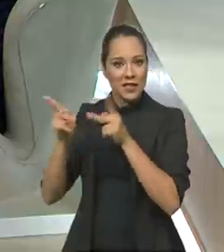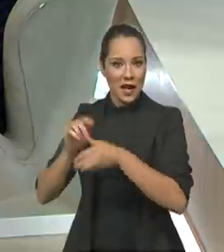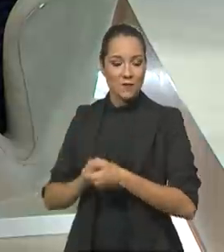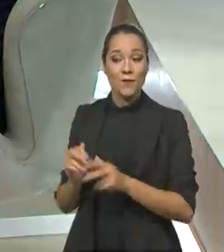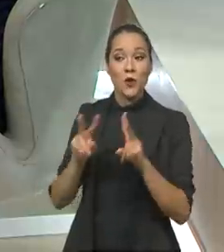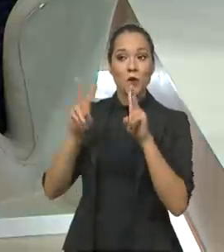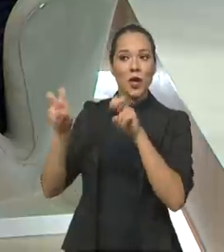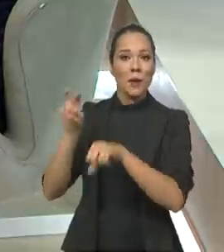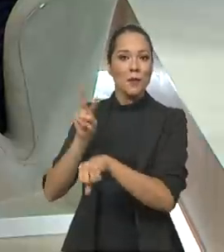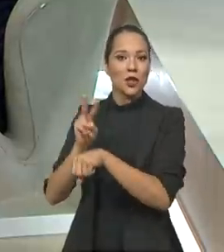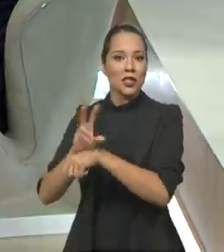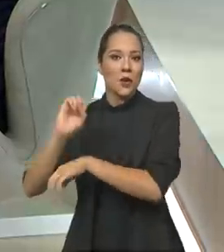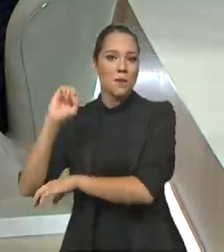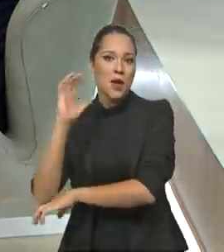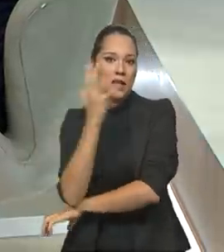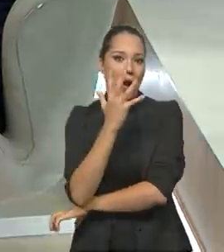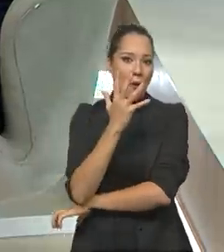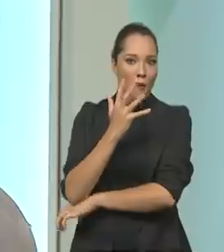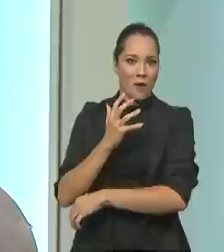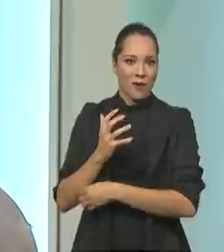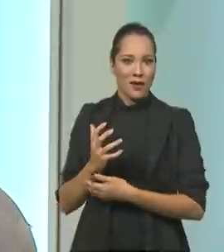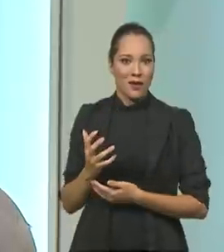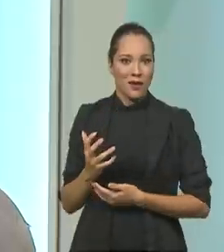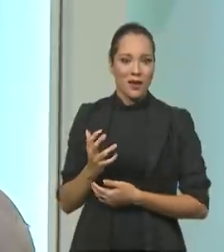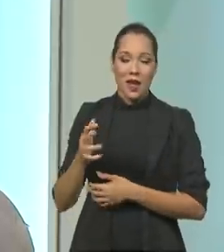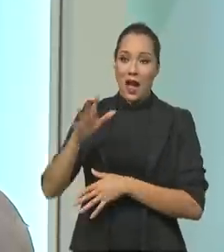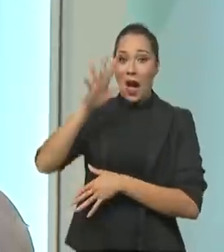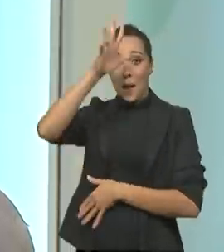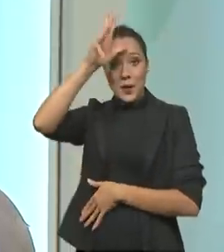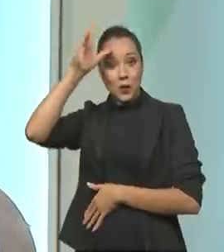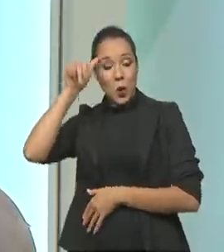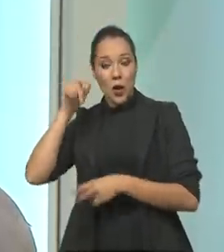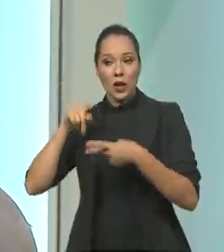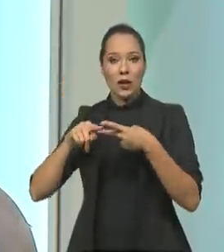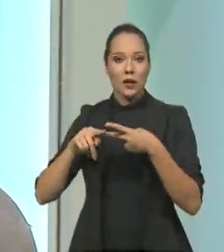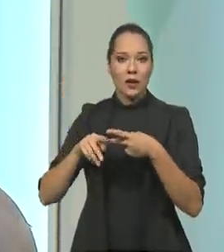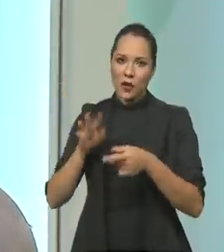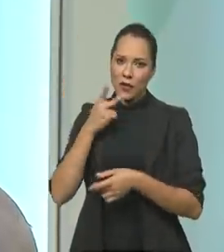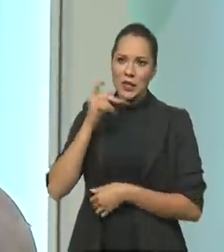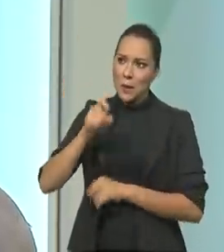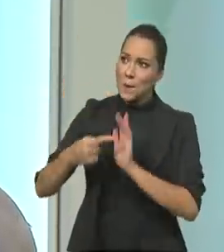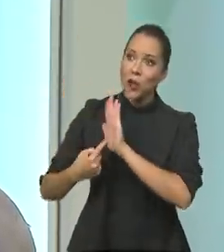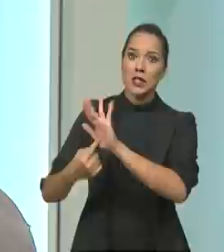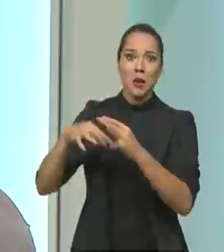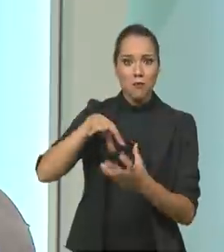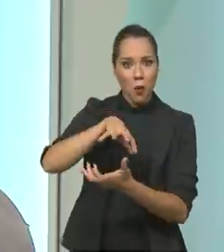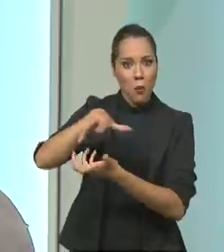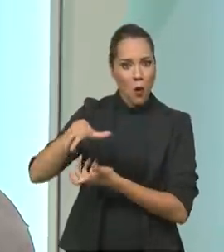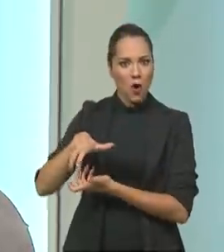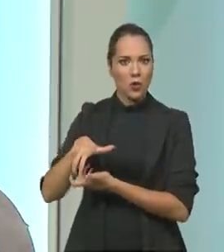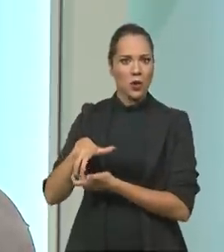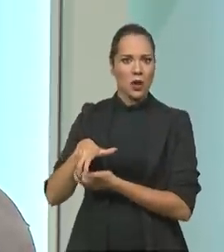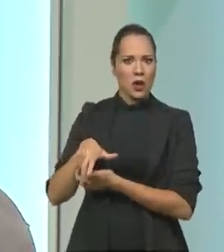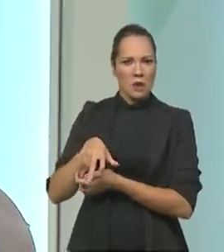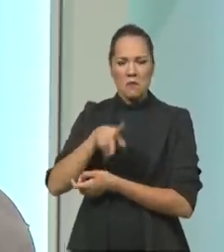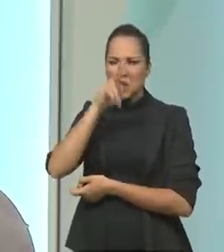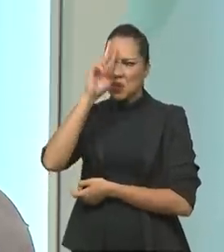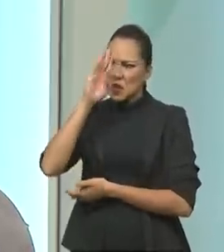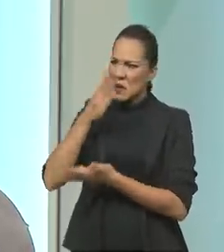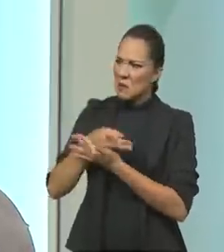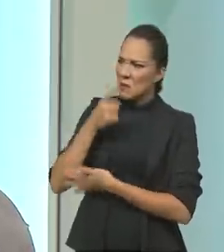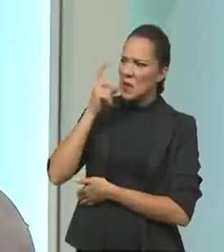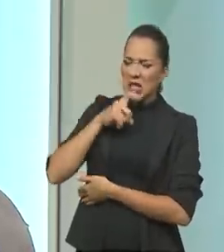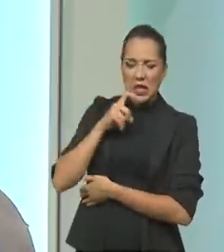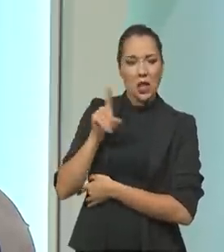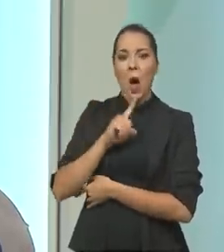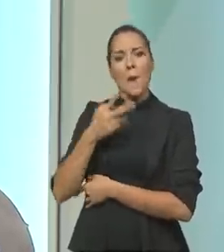tema lá é preservação ambiental, conservação, Amazônia. E dizer assim, mostrar para o mundo, desmistificar o mundo que o Brasil